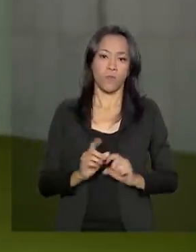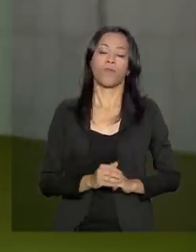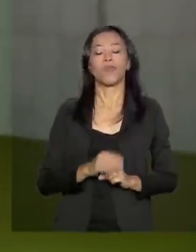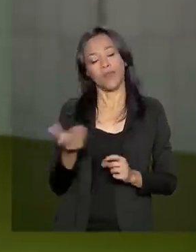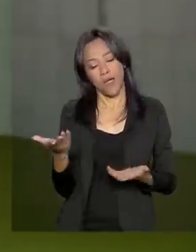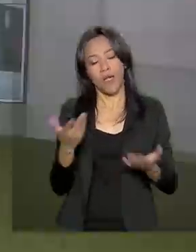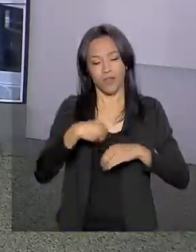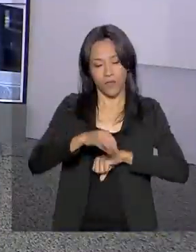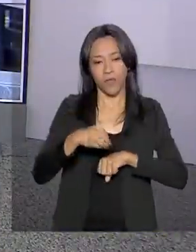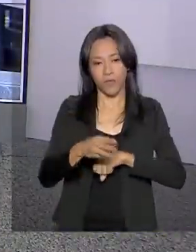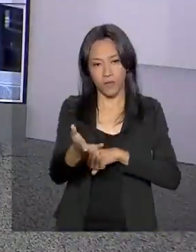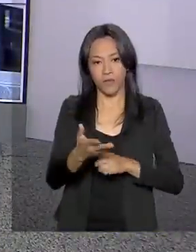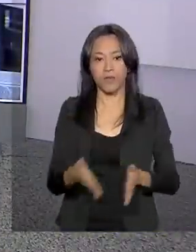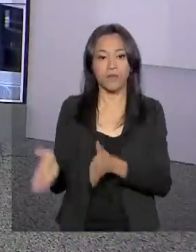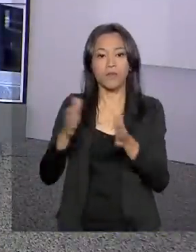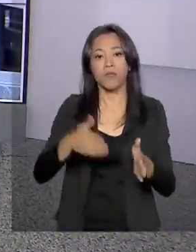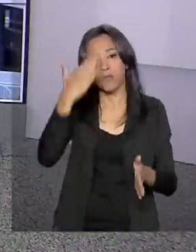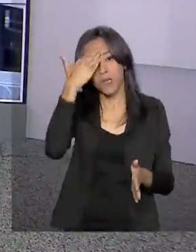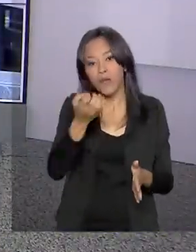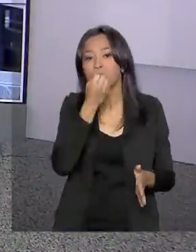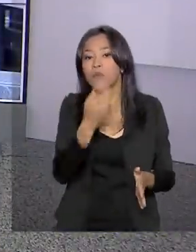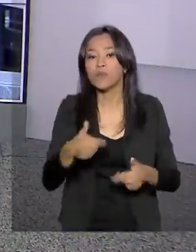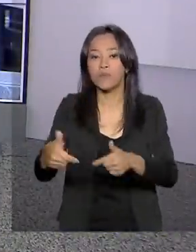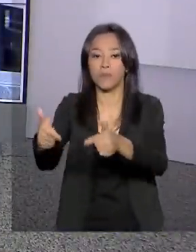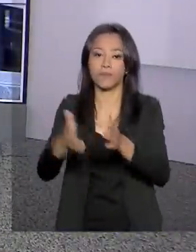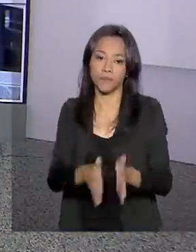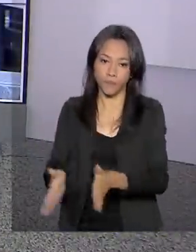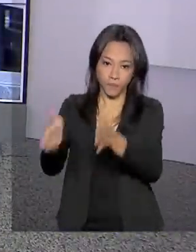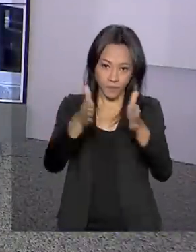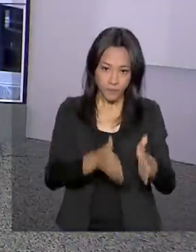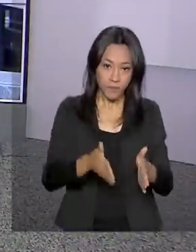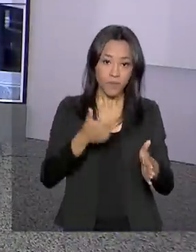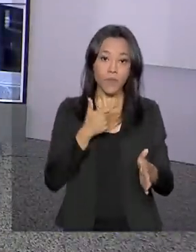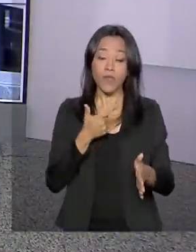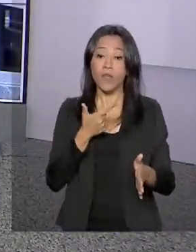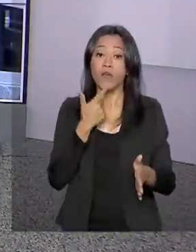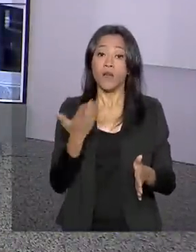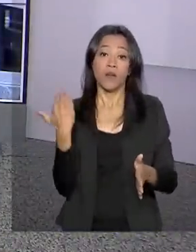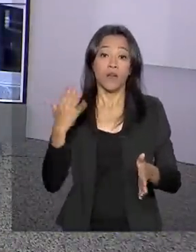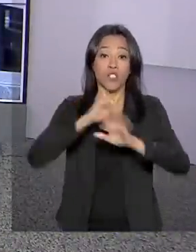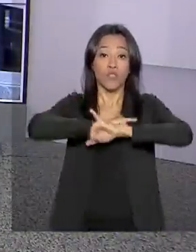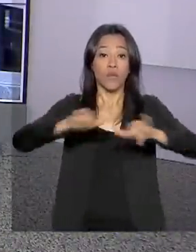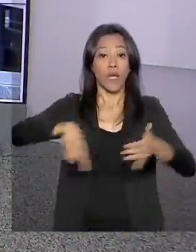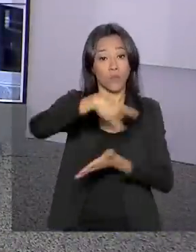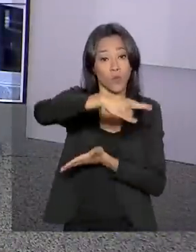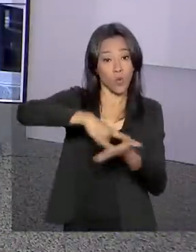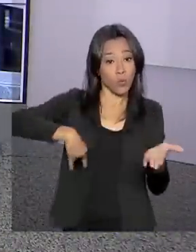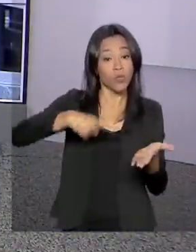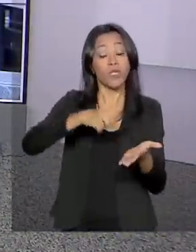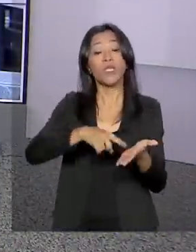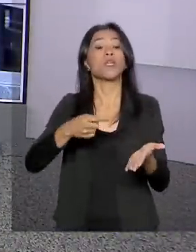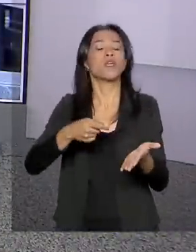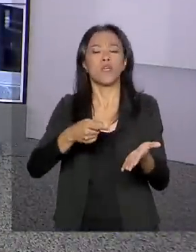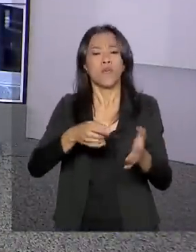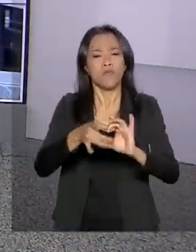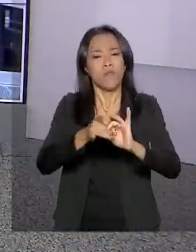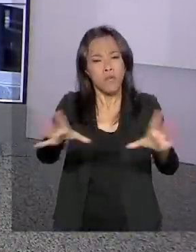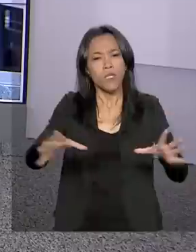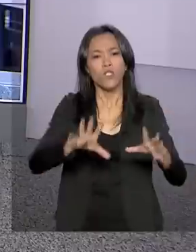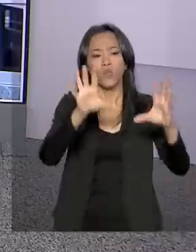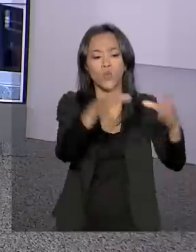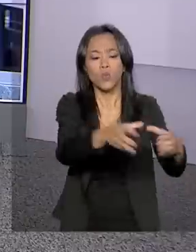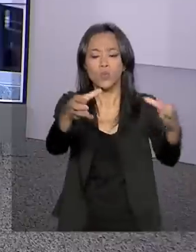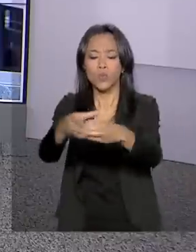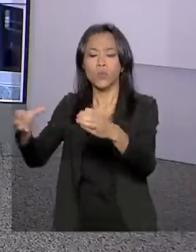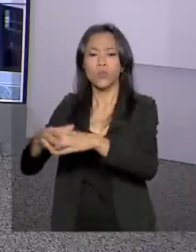volto com você. Muito obrigada, Selma. Bom trabalho aí para você. Publicada a portaria que amplia o número de categorias autorizadas a trabalhar aos